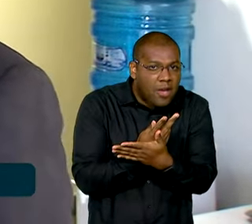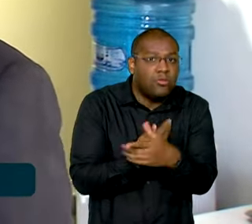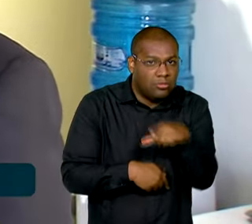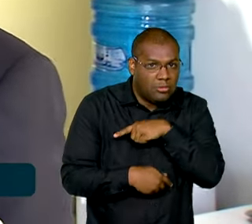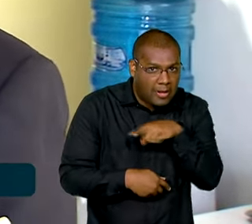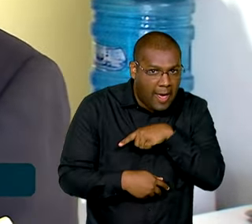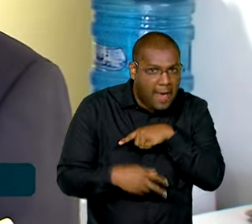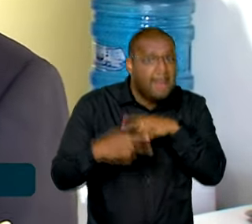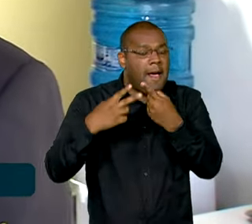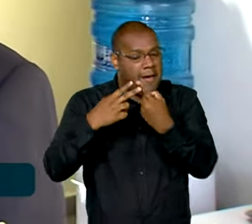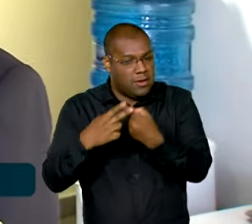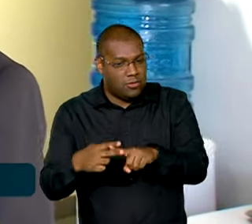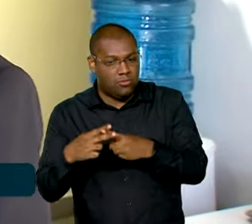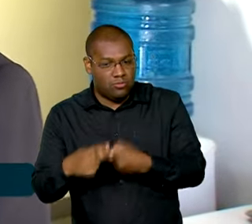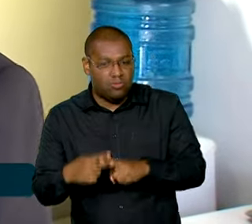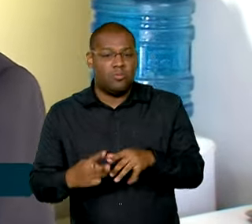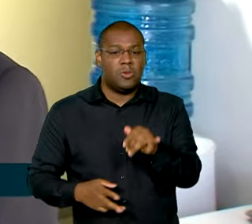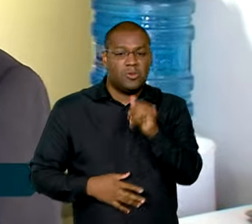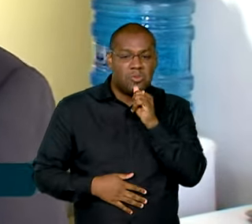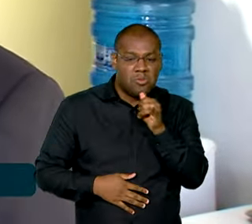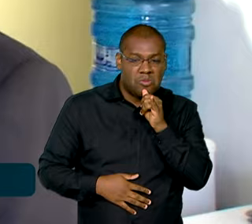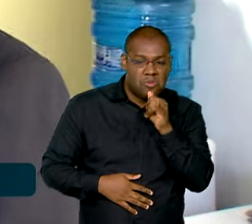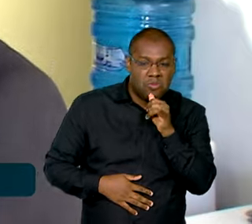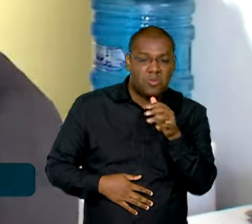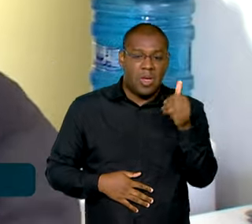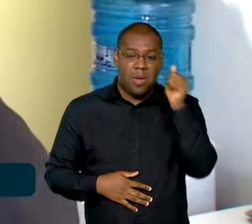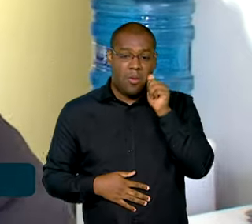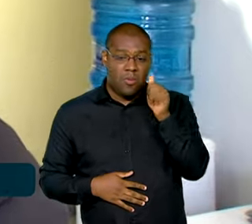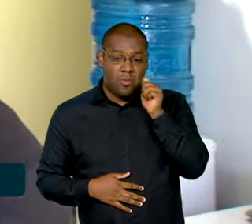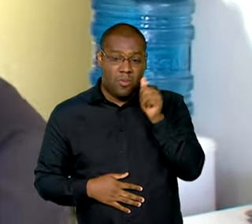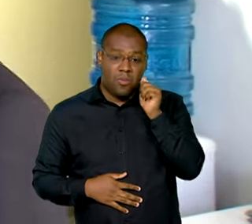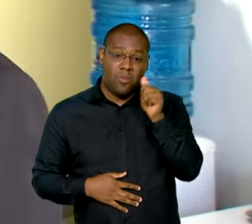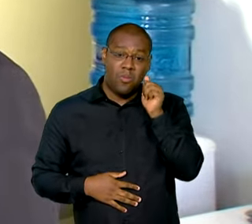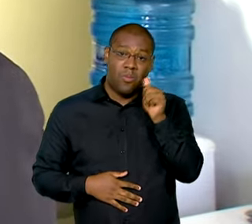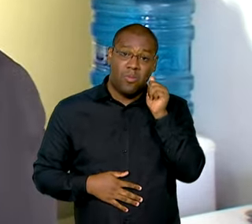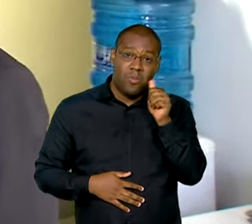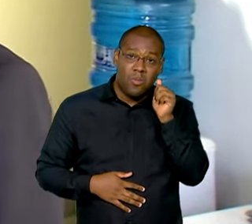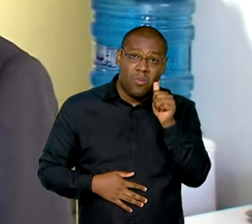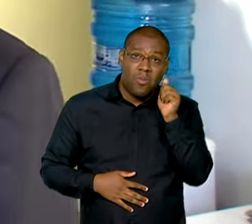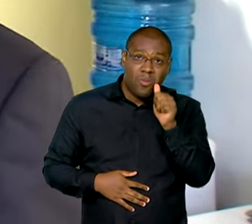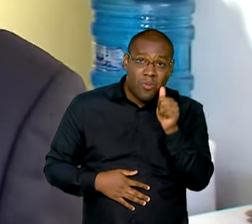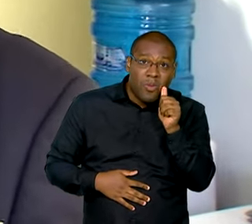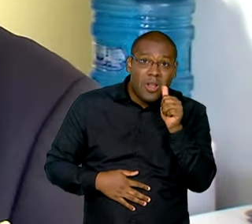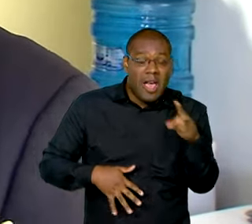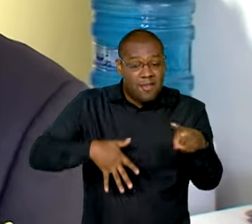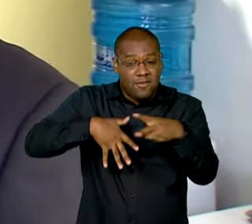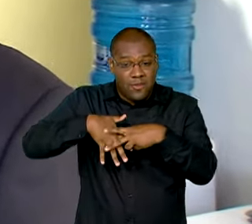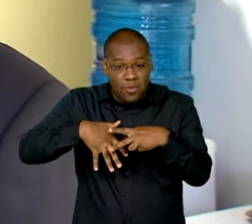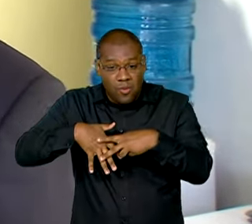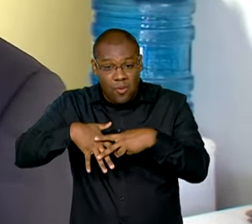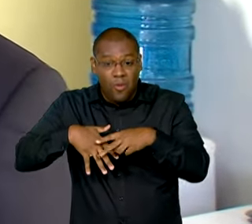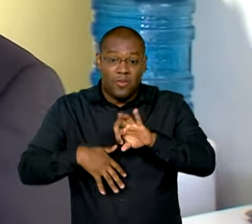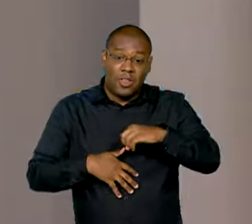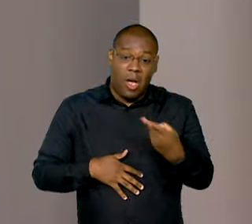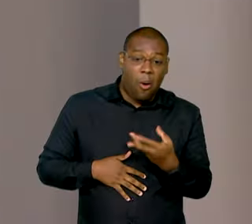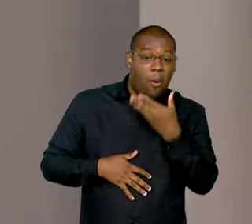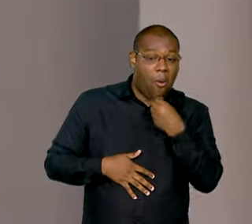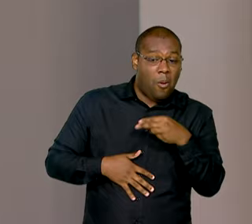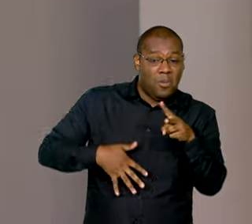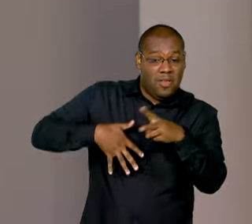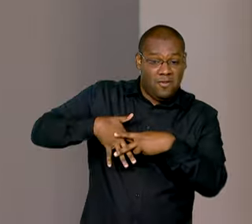esse exemplo da questão da pressão da mulher ou do homem, que também pode a mulher morrer e ficar para o homem, que é só 60%.